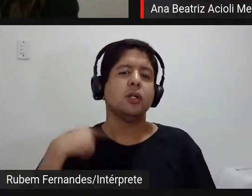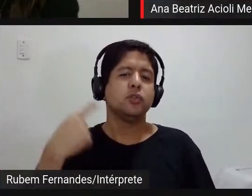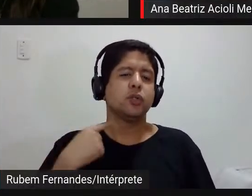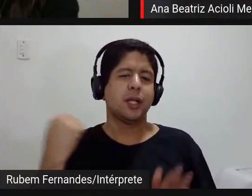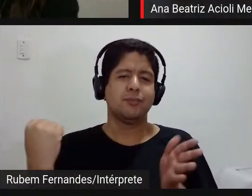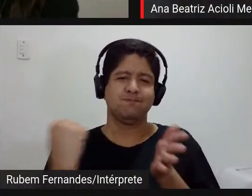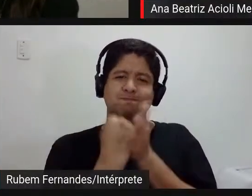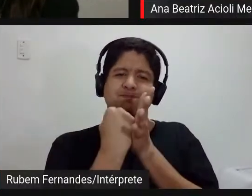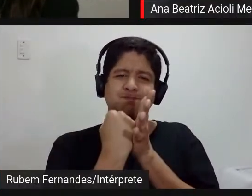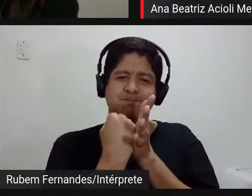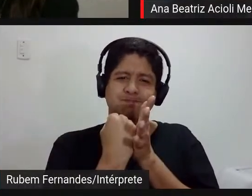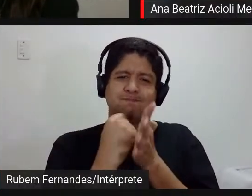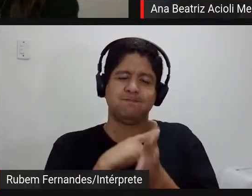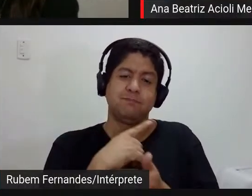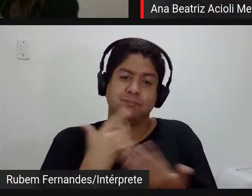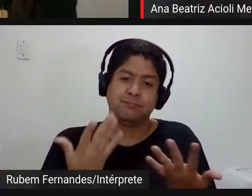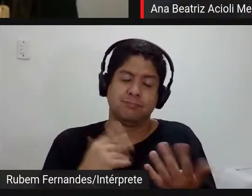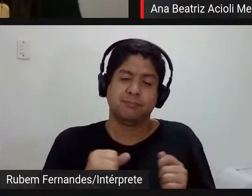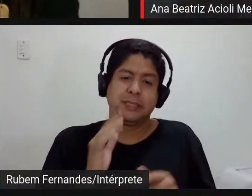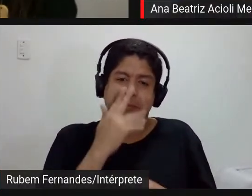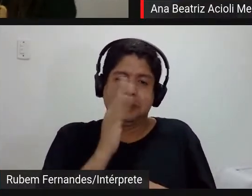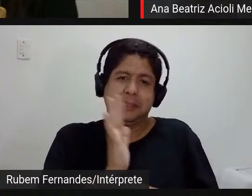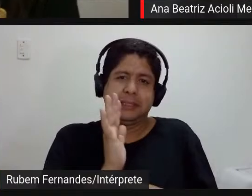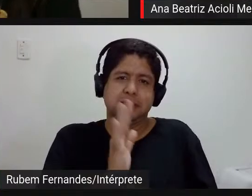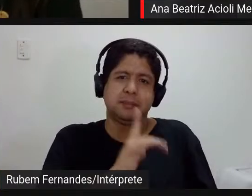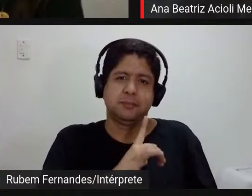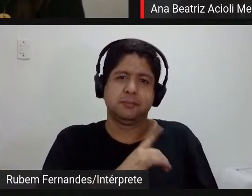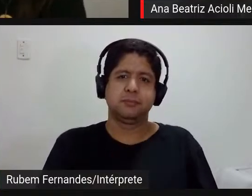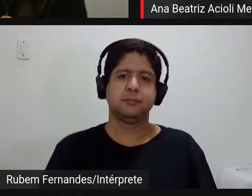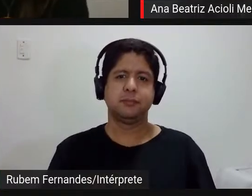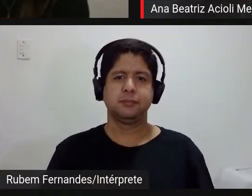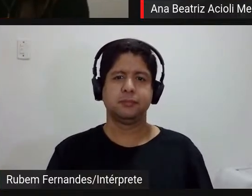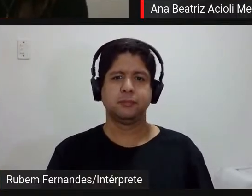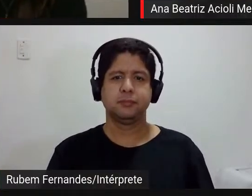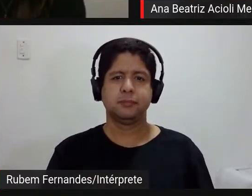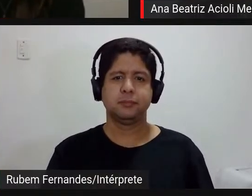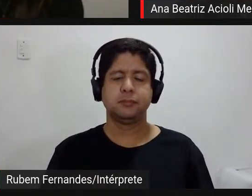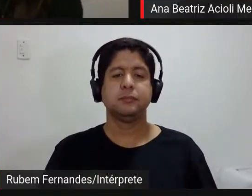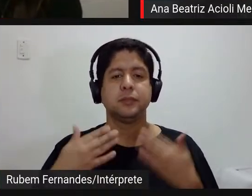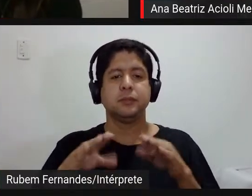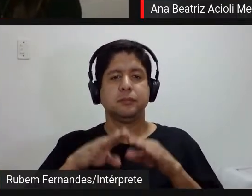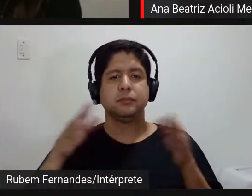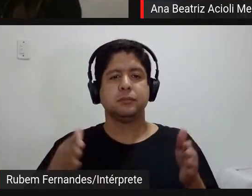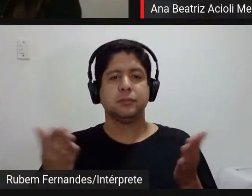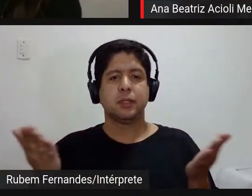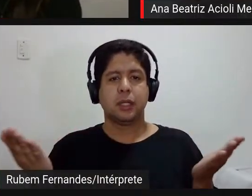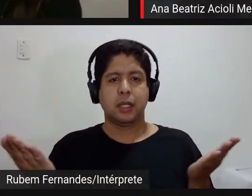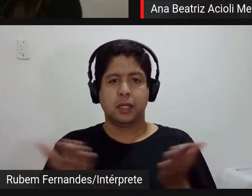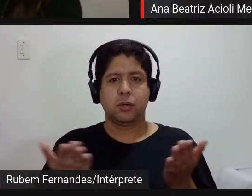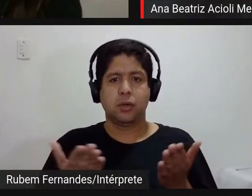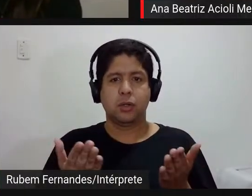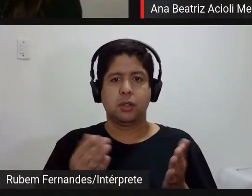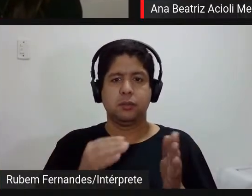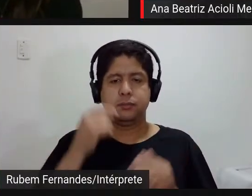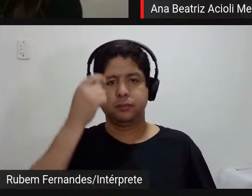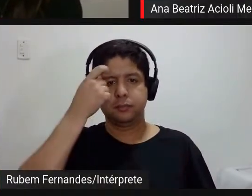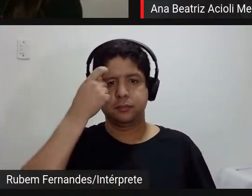alguma coisa assim e aí a gente nessa mesa a gente tem essa